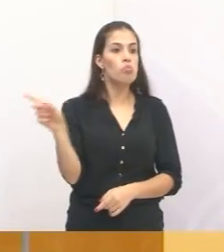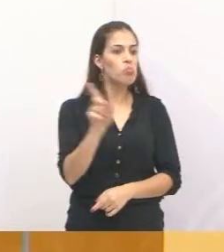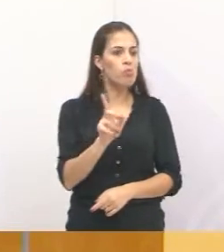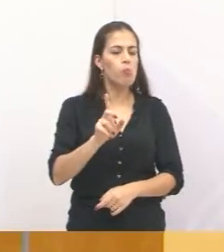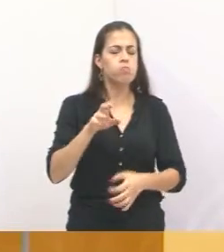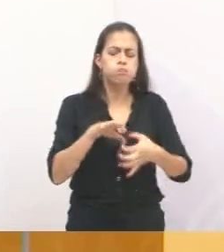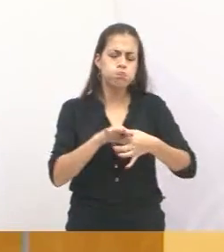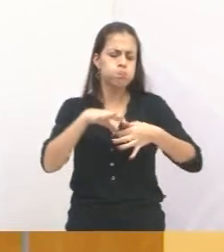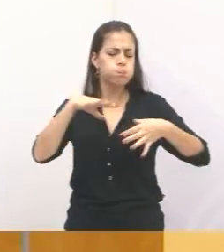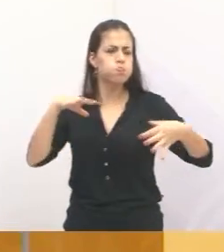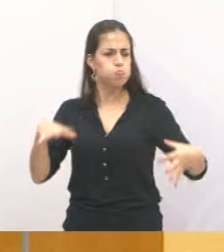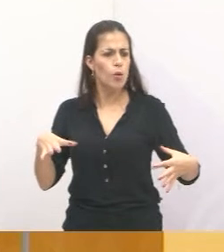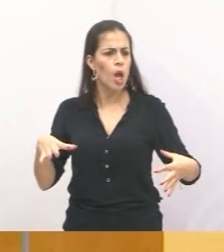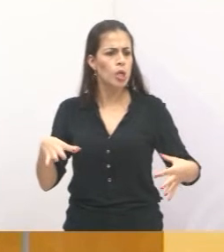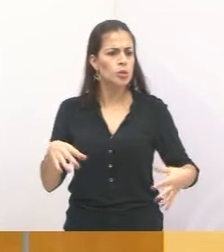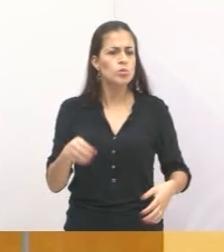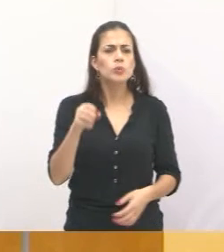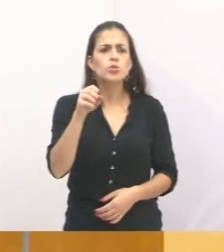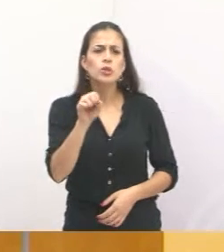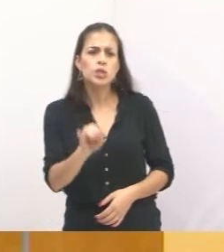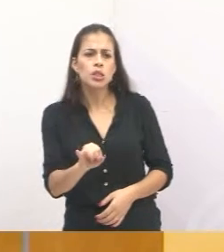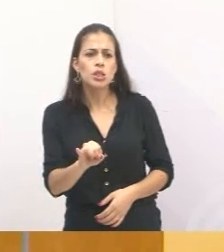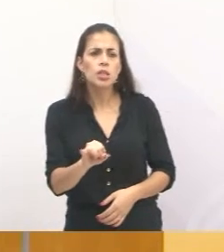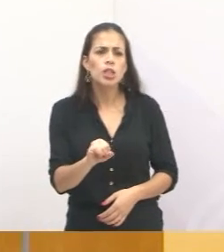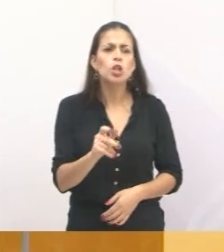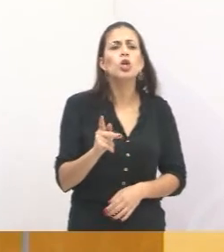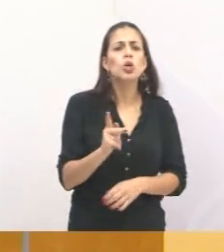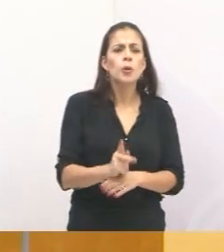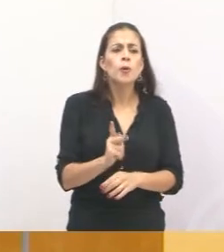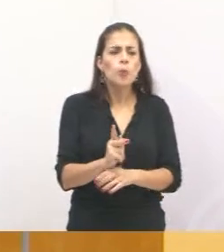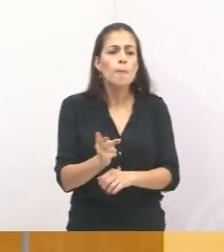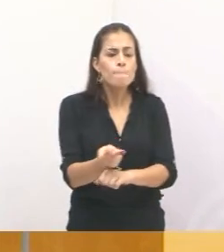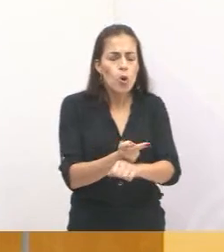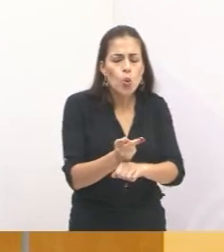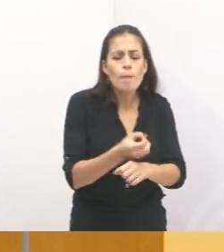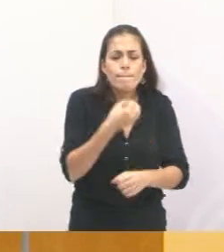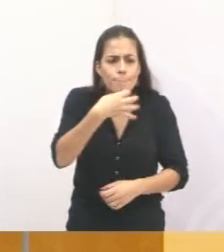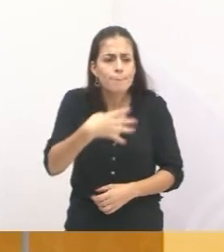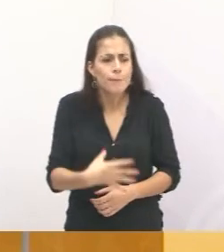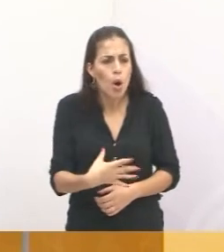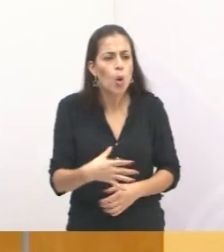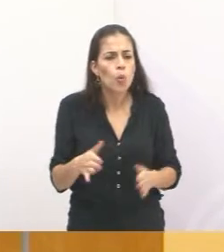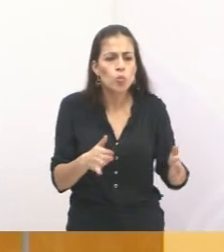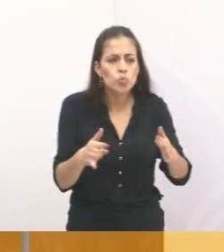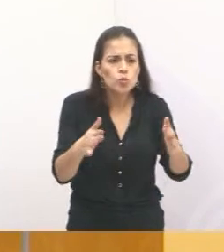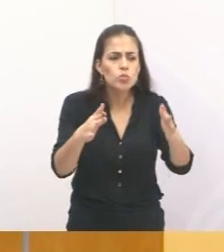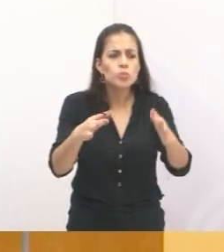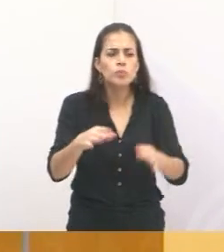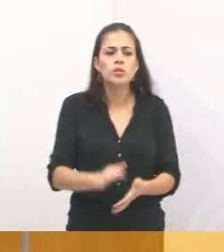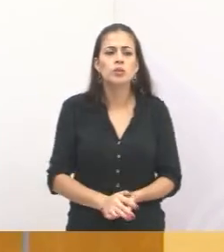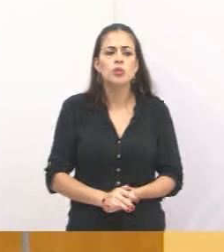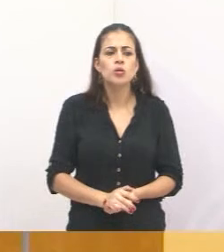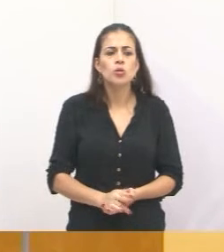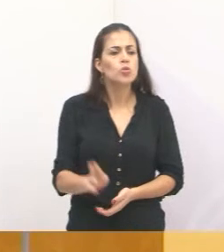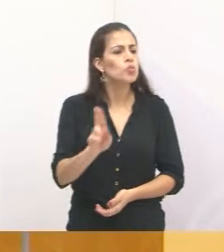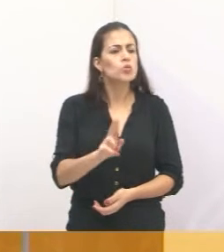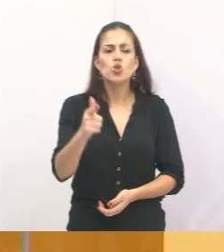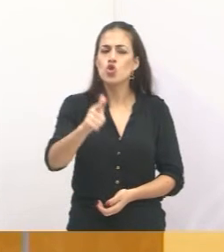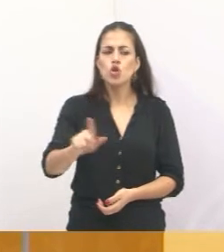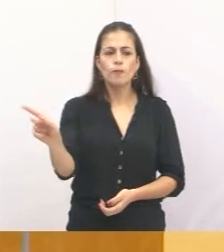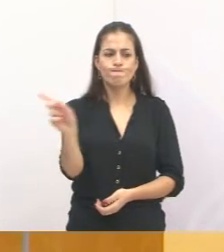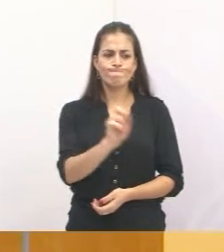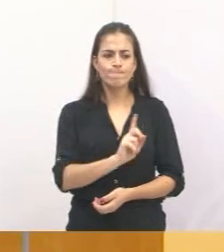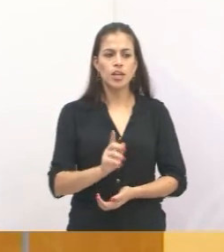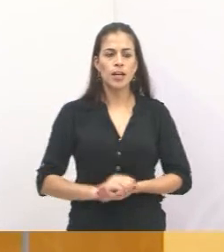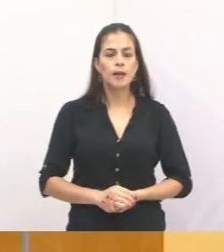drogas, se a pessoa buscar o caminho do bem, já era, já era. Eu quero falar do slide 3,